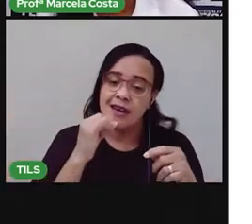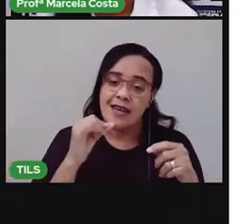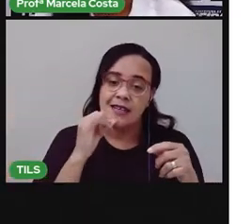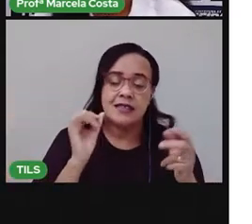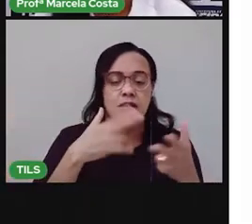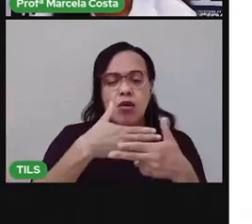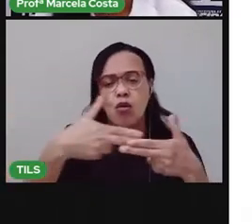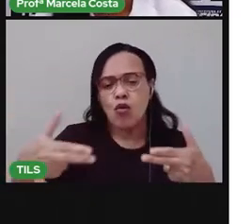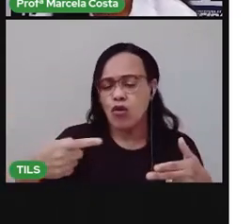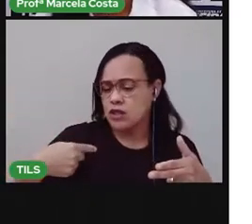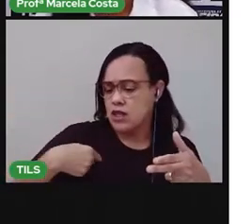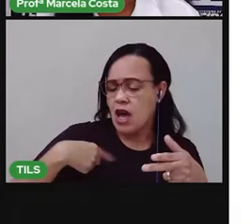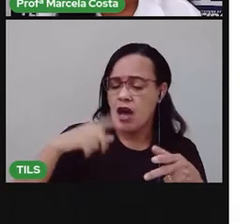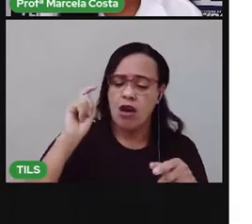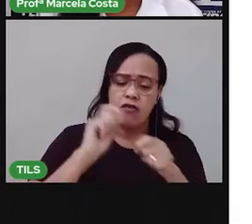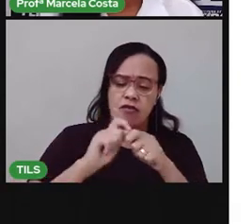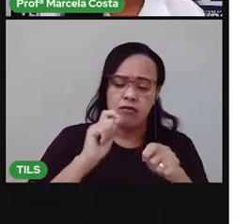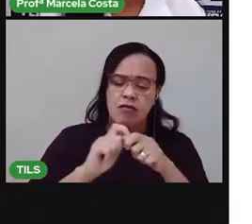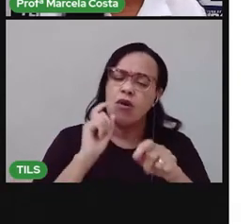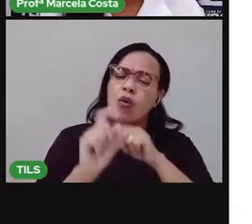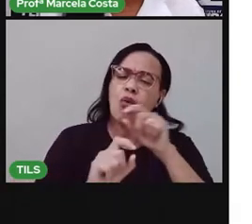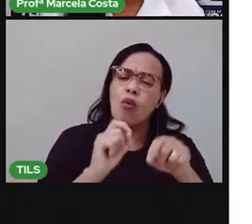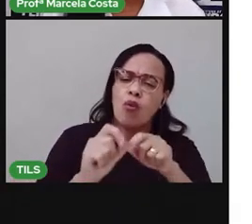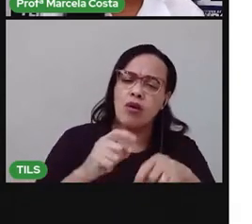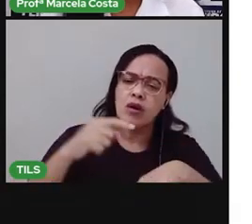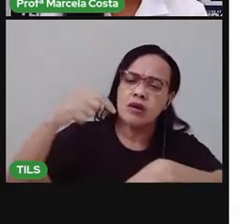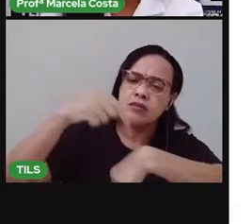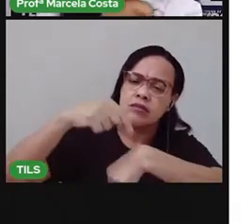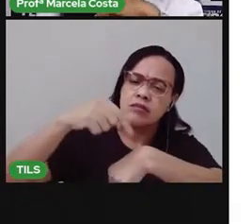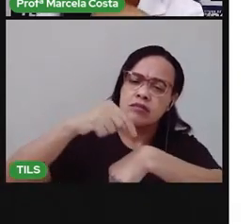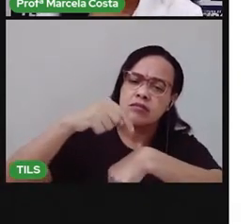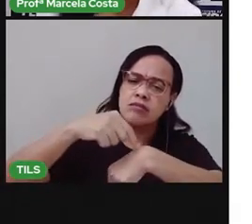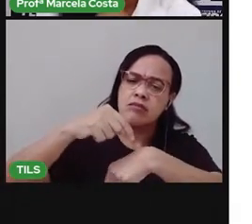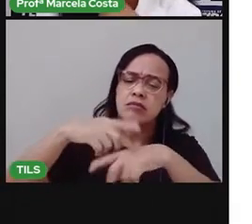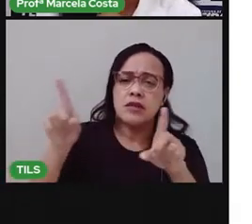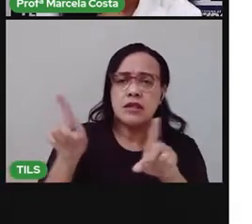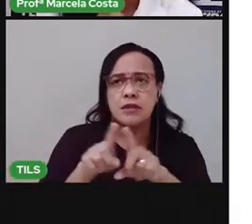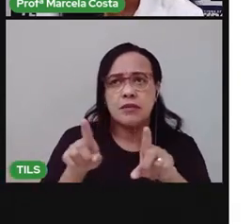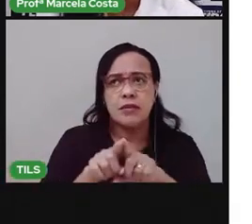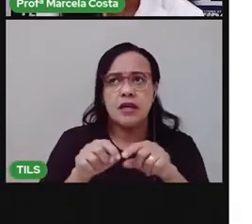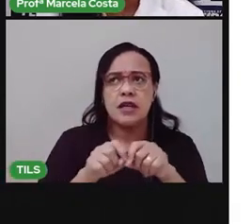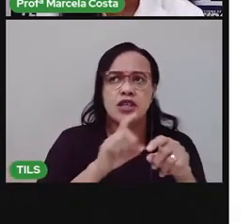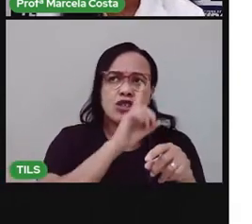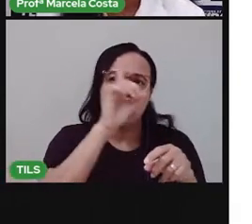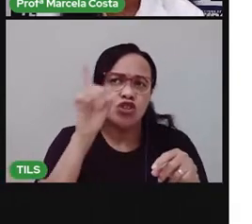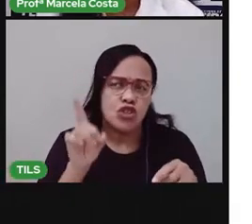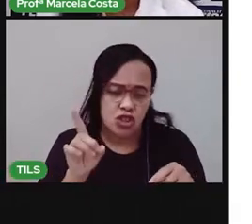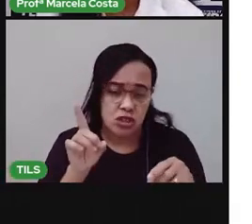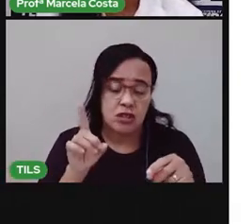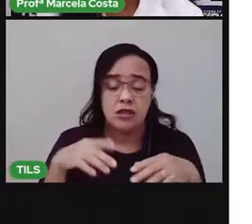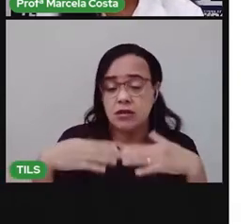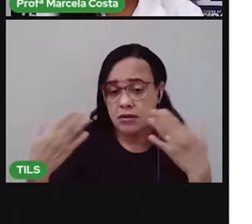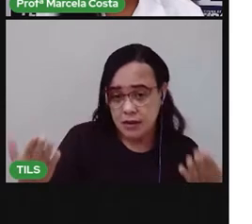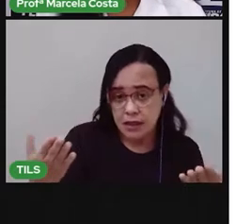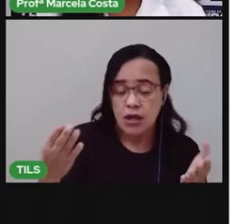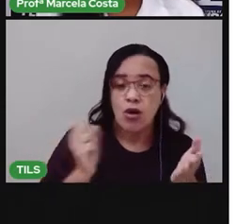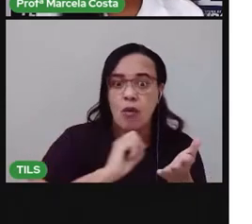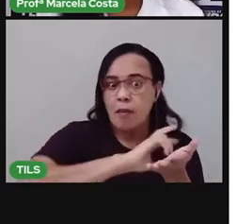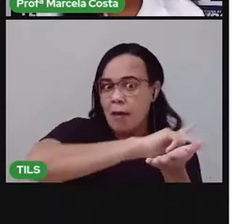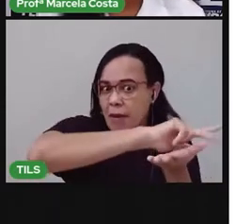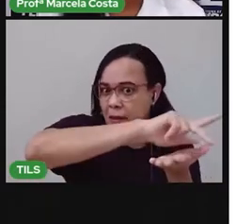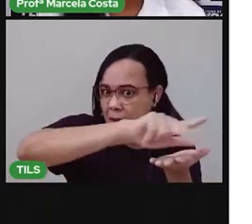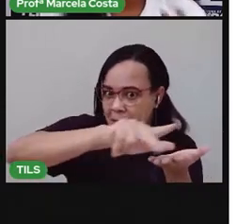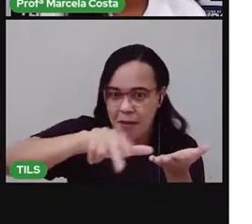o dia e o horário em que a gente vai fazer isso. Então, existe uma infinidade de possibilidades para se